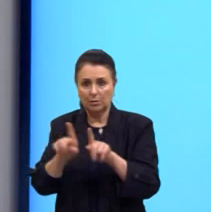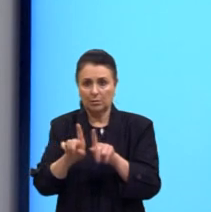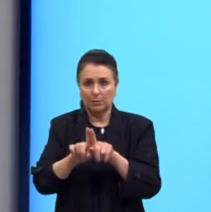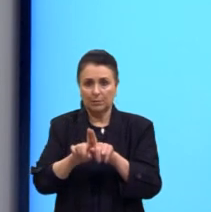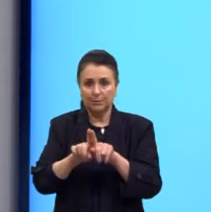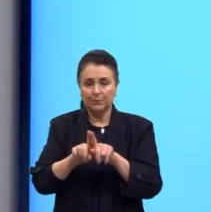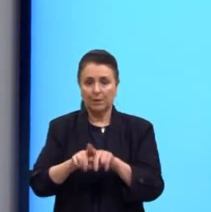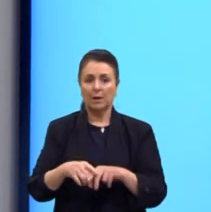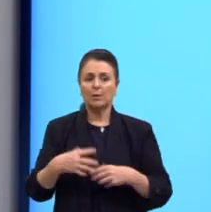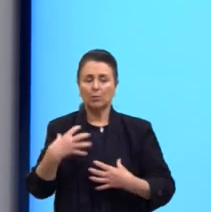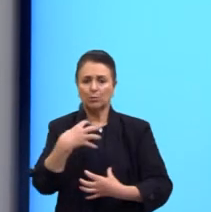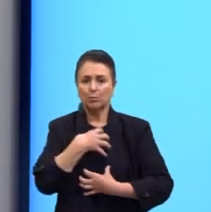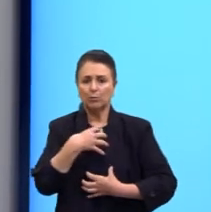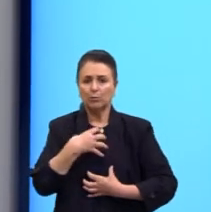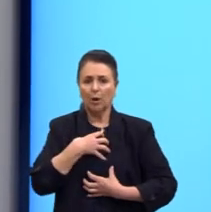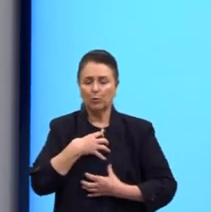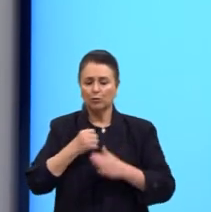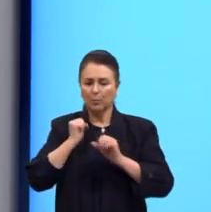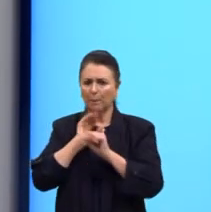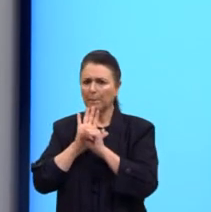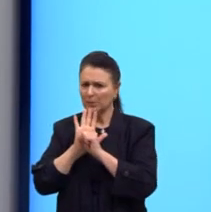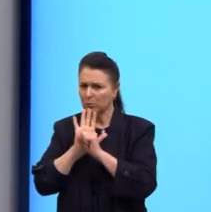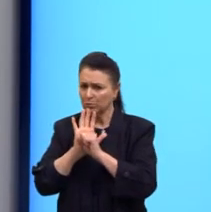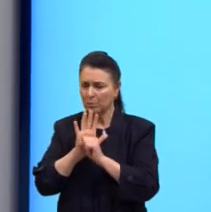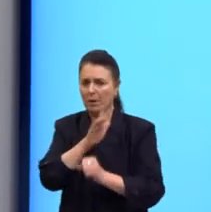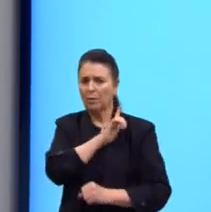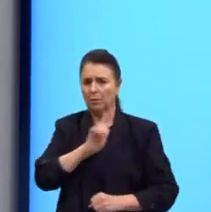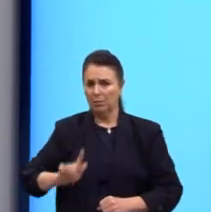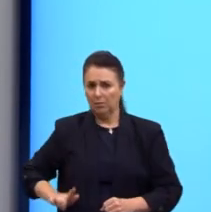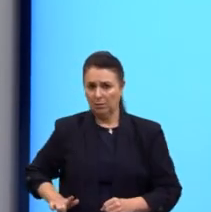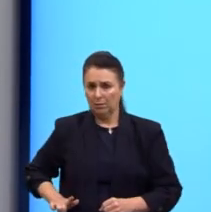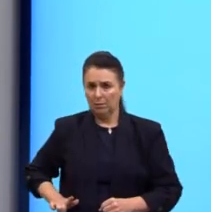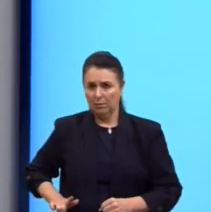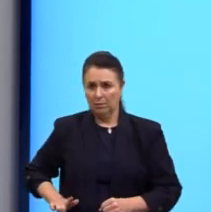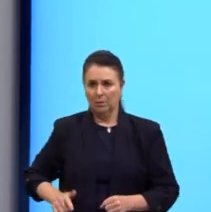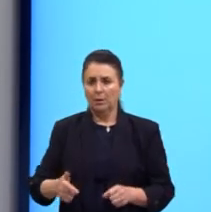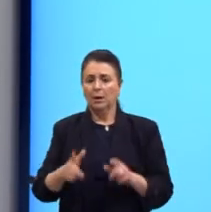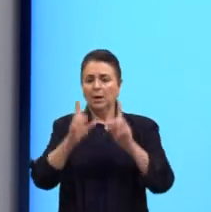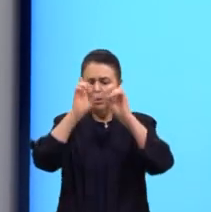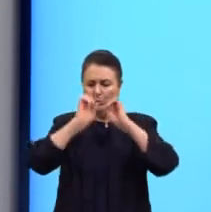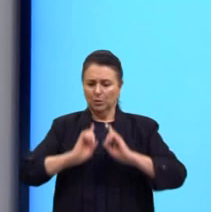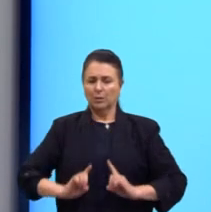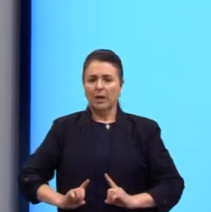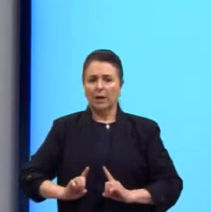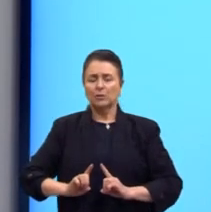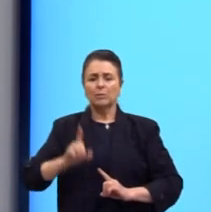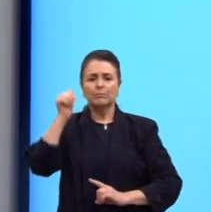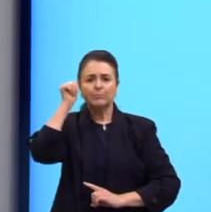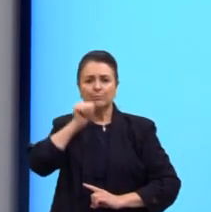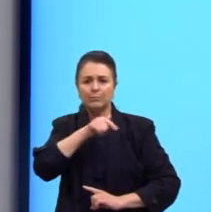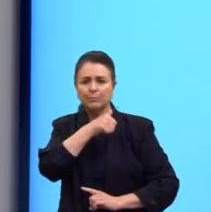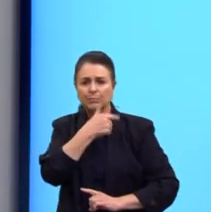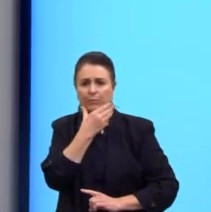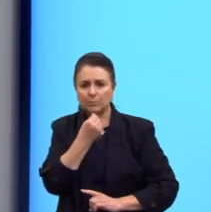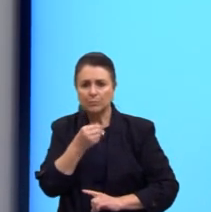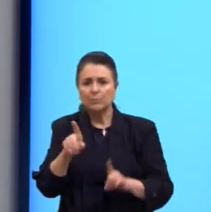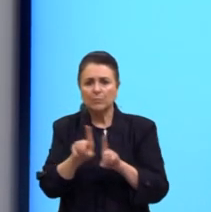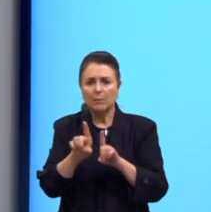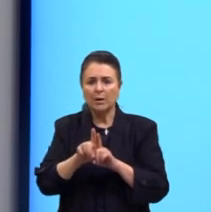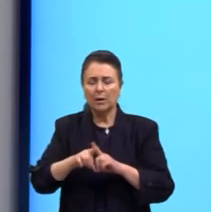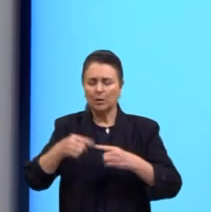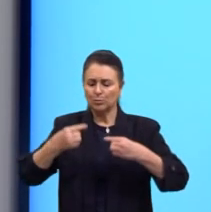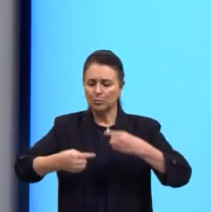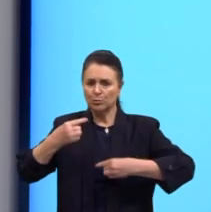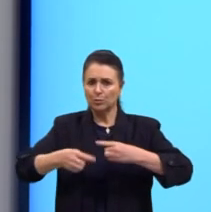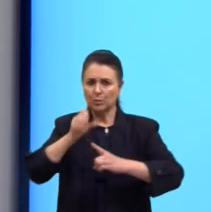Isso também é uma forma de pressionar o governo. A questão da dignidade sexual muito discutida. Eu acho que isso, a sociedade,